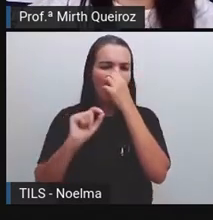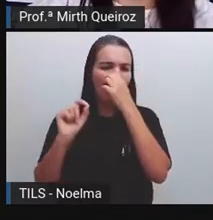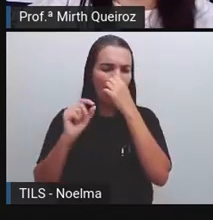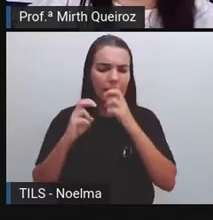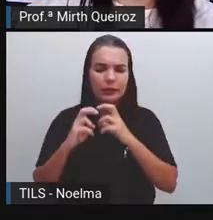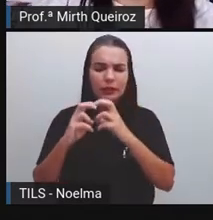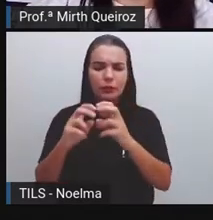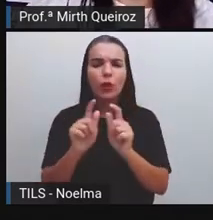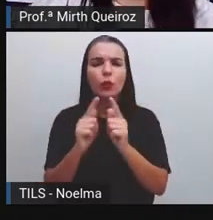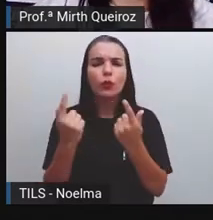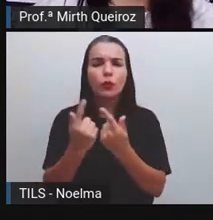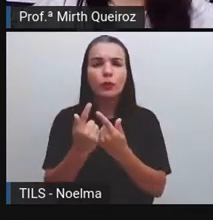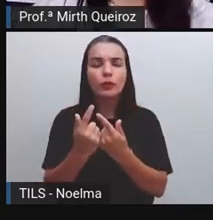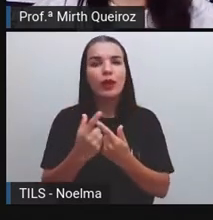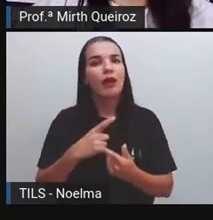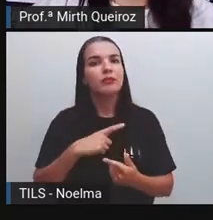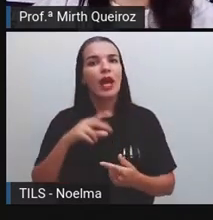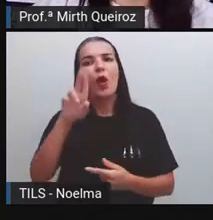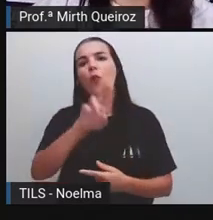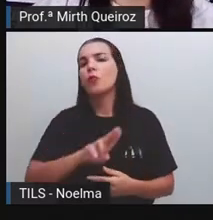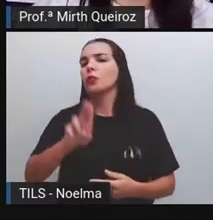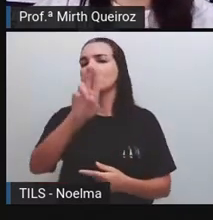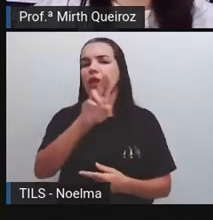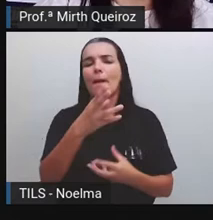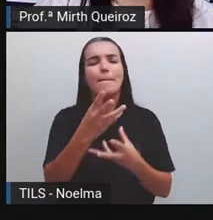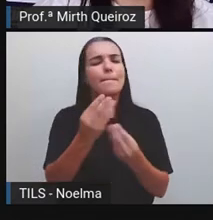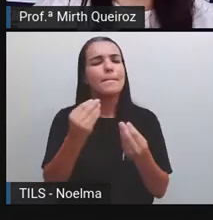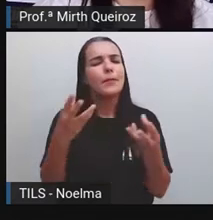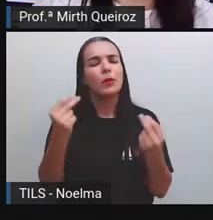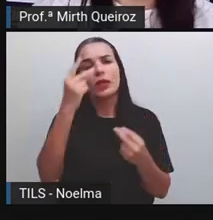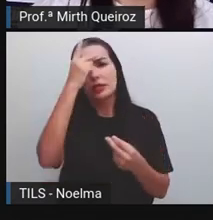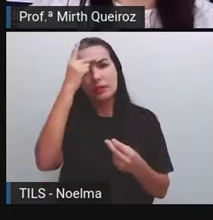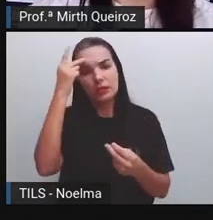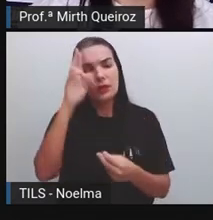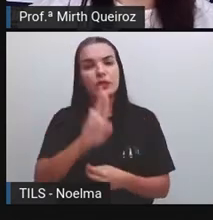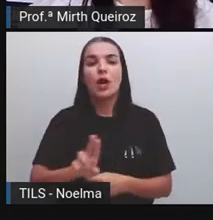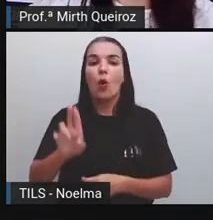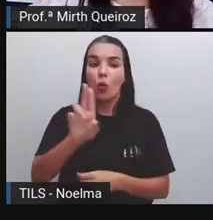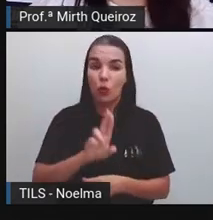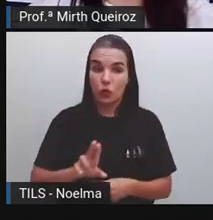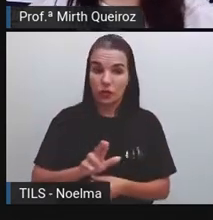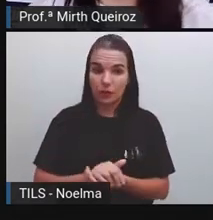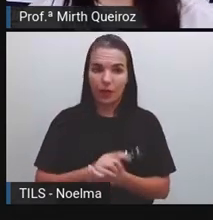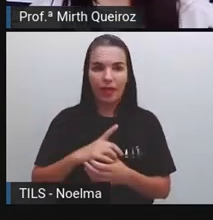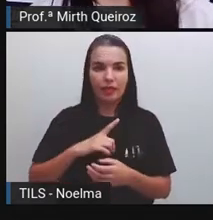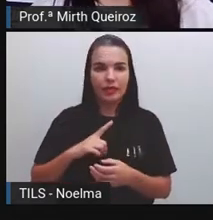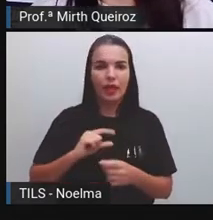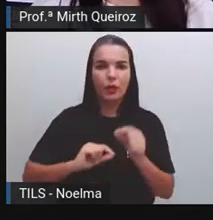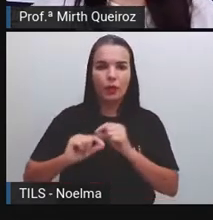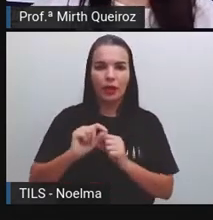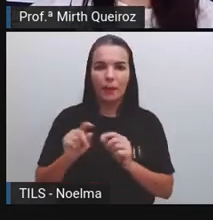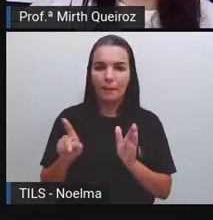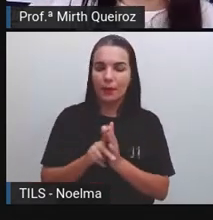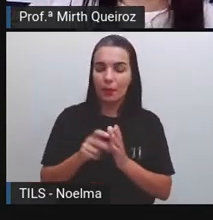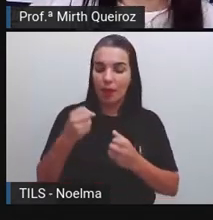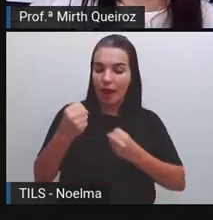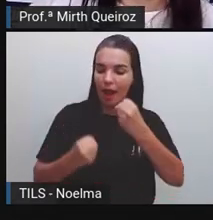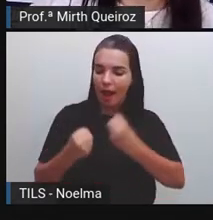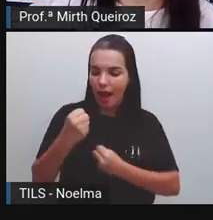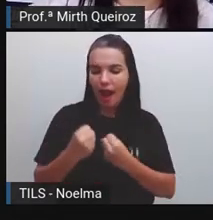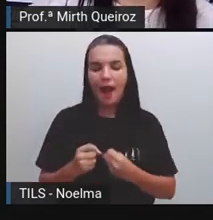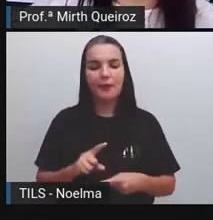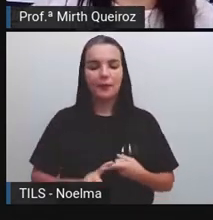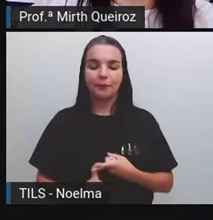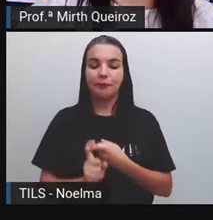é utilizado por um grupo, né? Esse meio de transporte. Nós temos os carros, as motos,